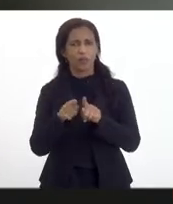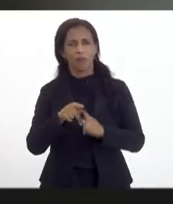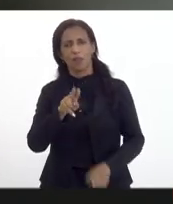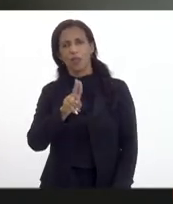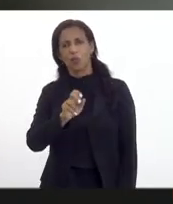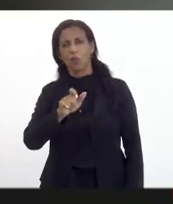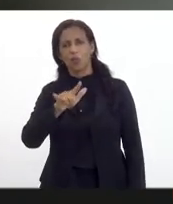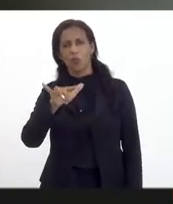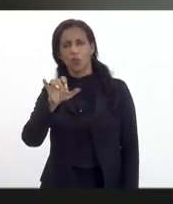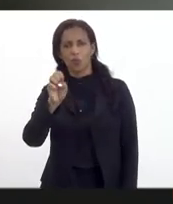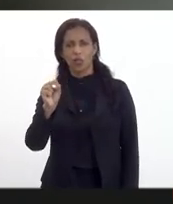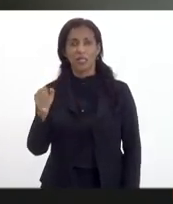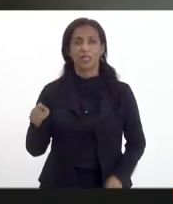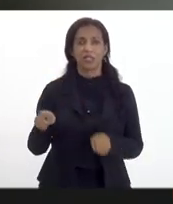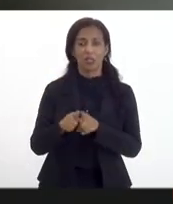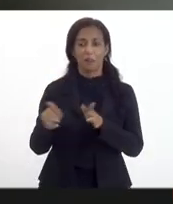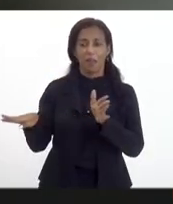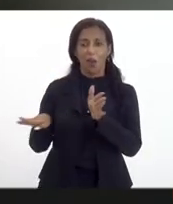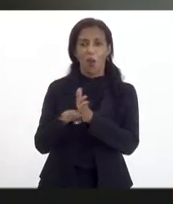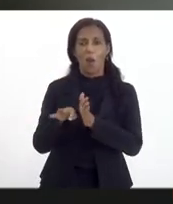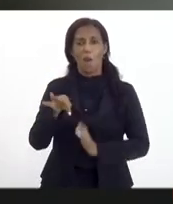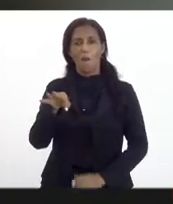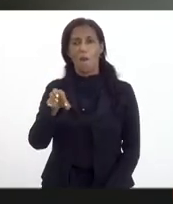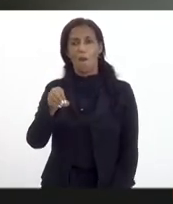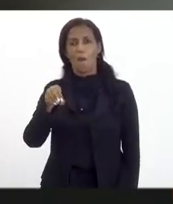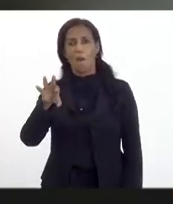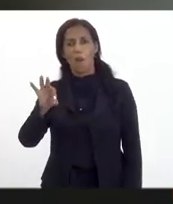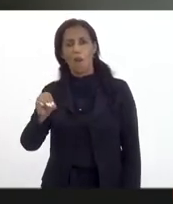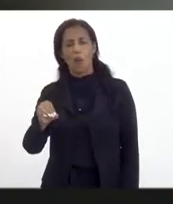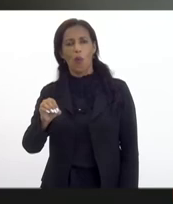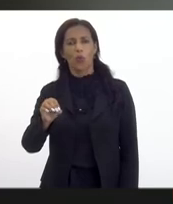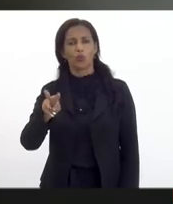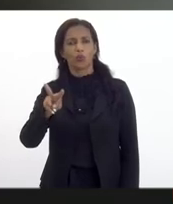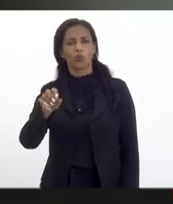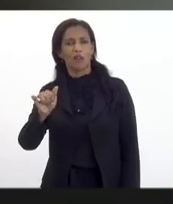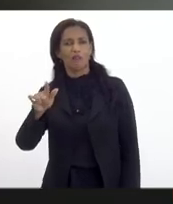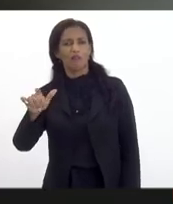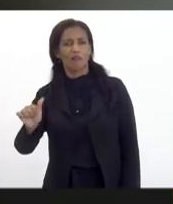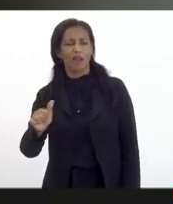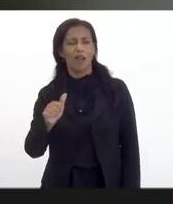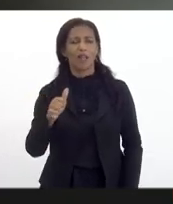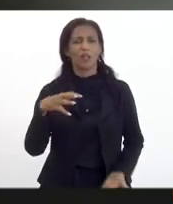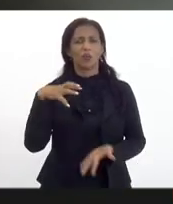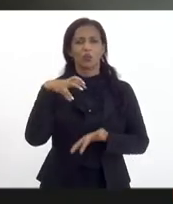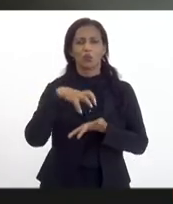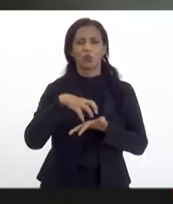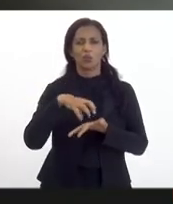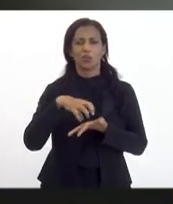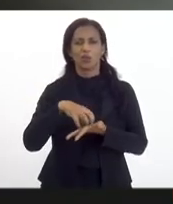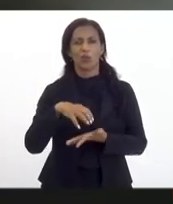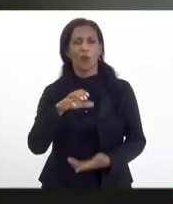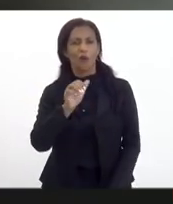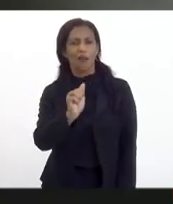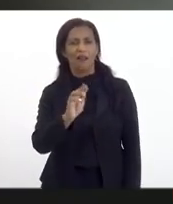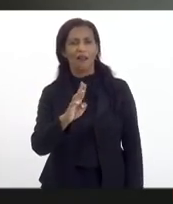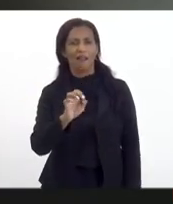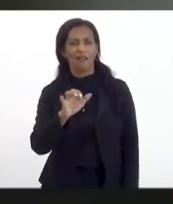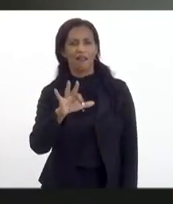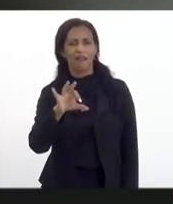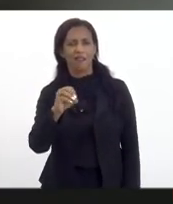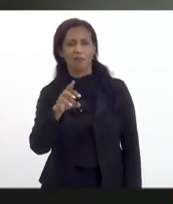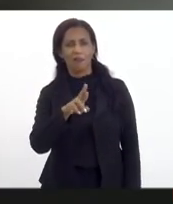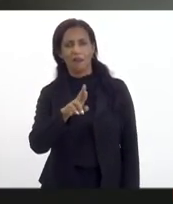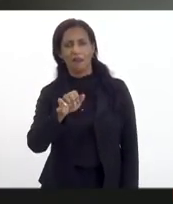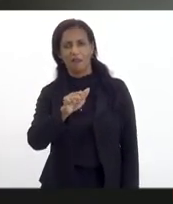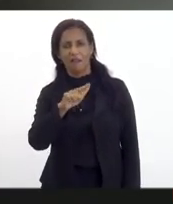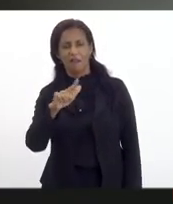está ouvindo aqui, do Porto do Sudeste, o Vitor da Vale. E o setor acadêmico, hoje, com os professores, no dia dos professores, o Rafael,